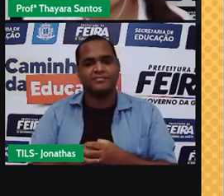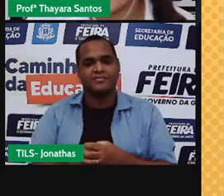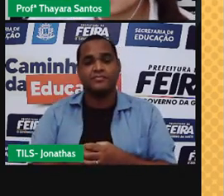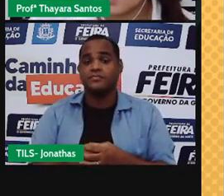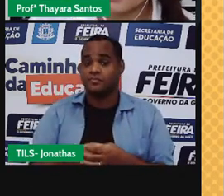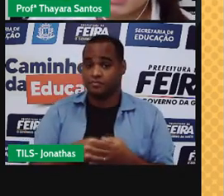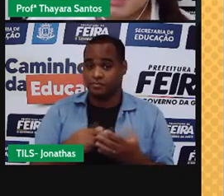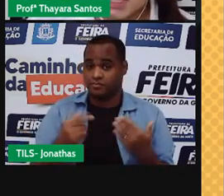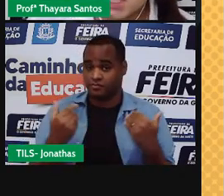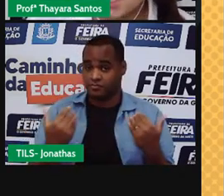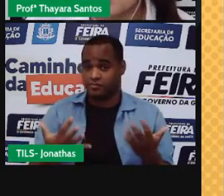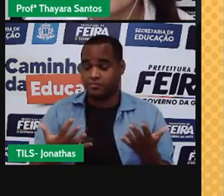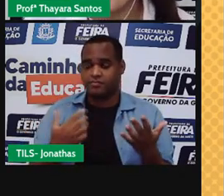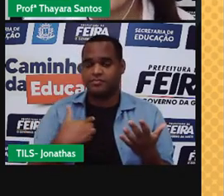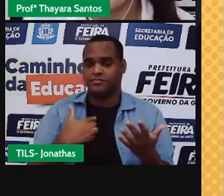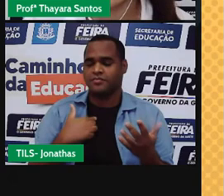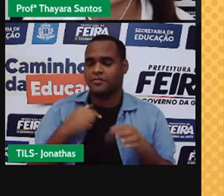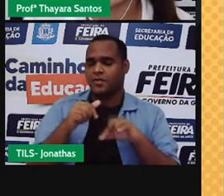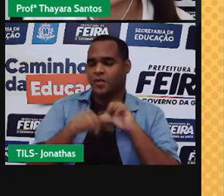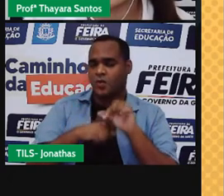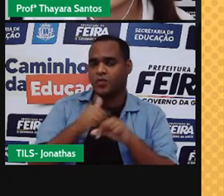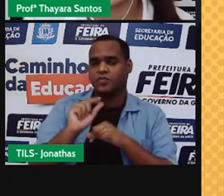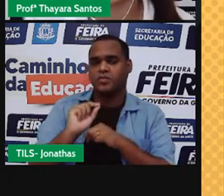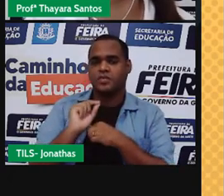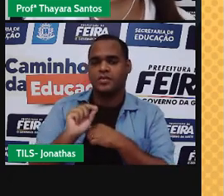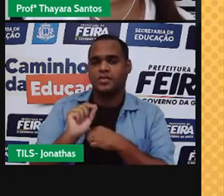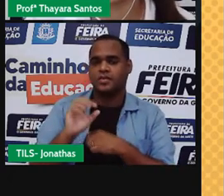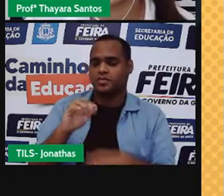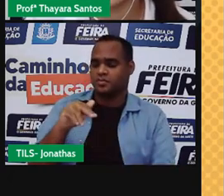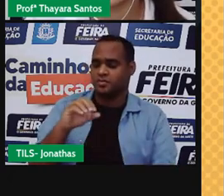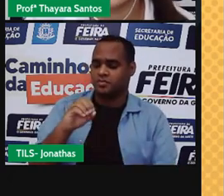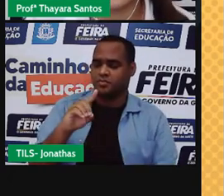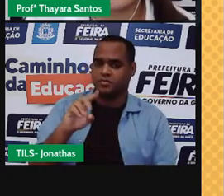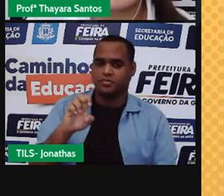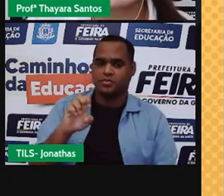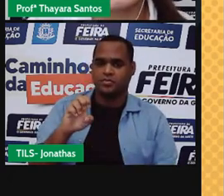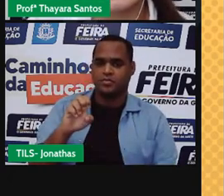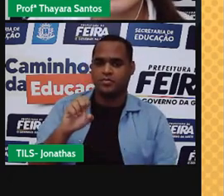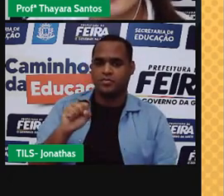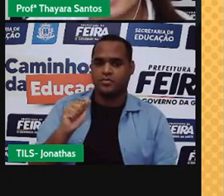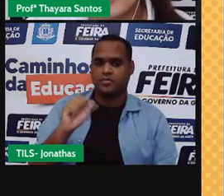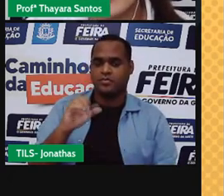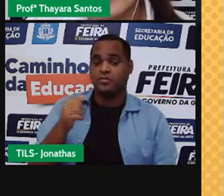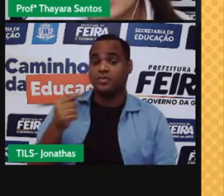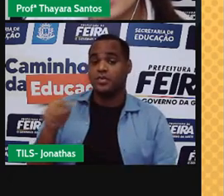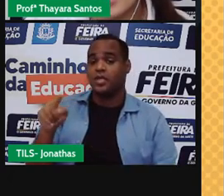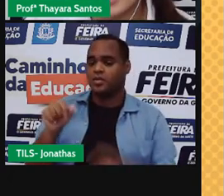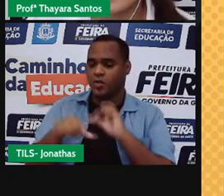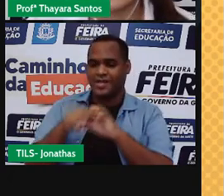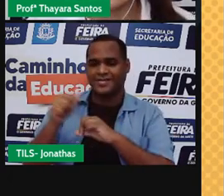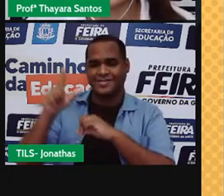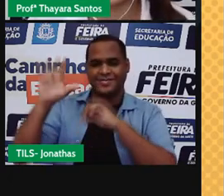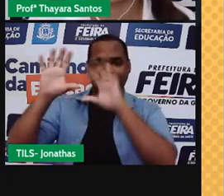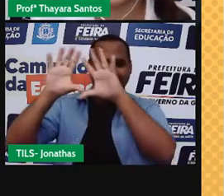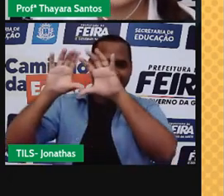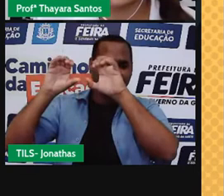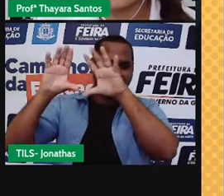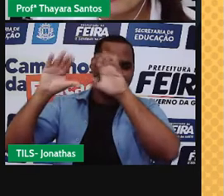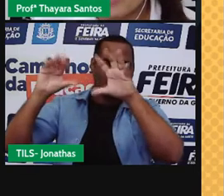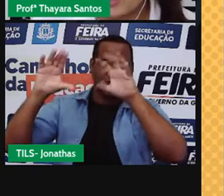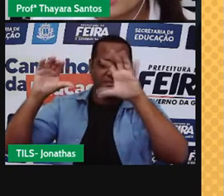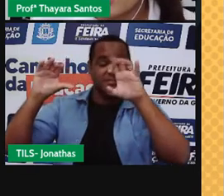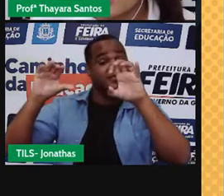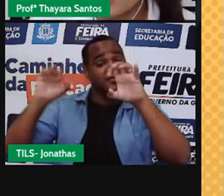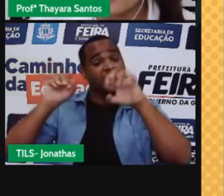e a transpiração, acontece a condensação, que é a formação da própria nuvem. A formação da